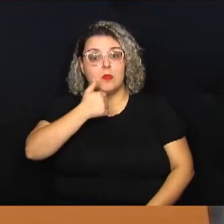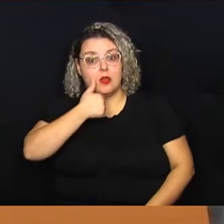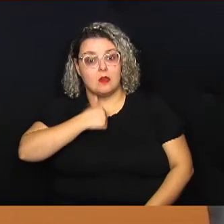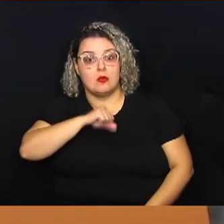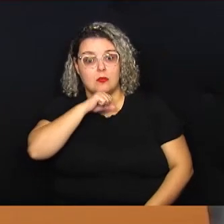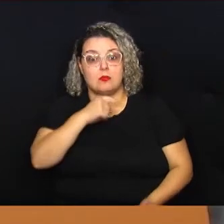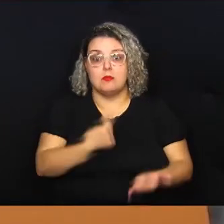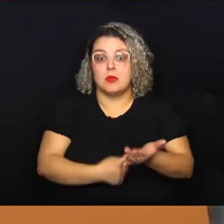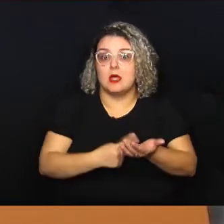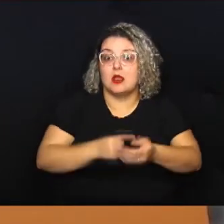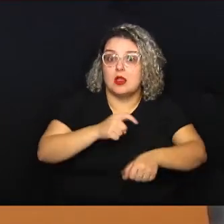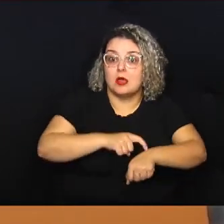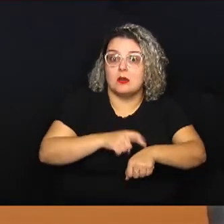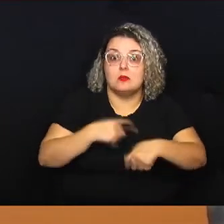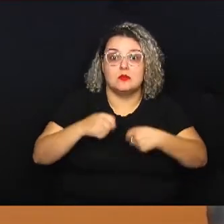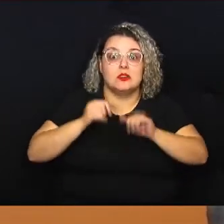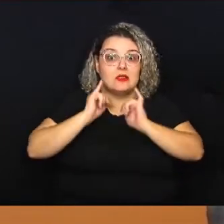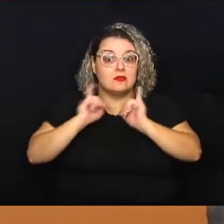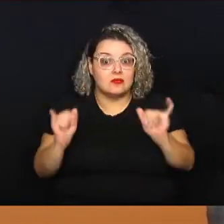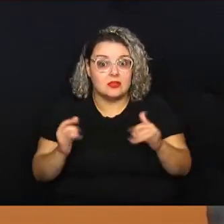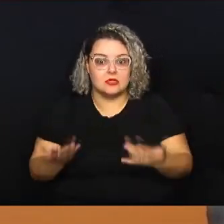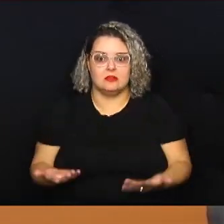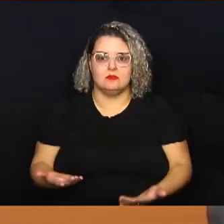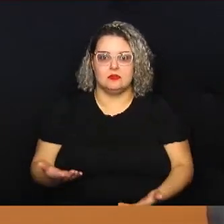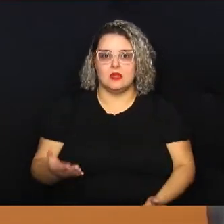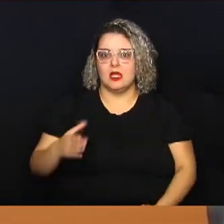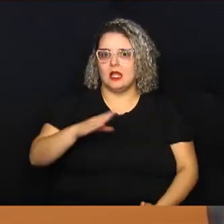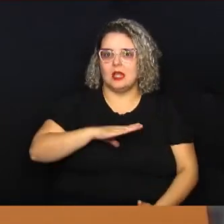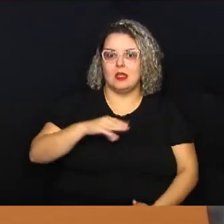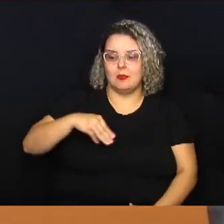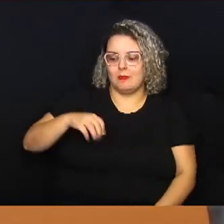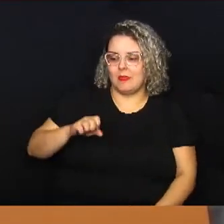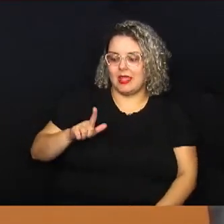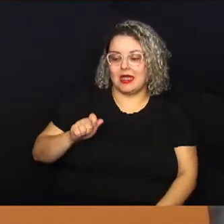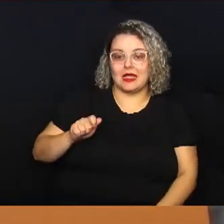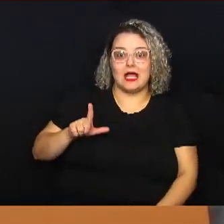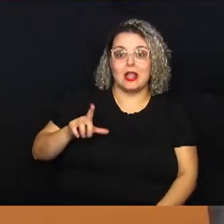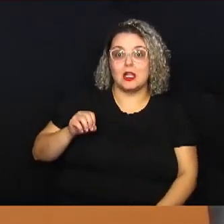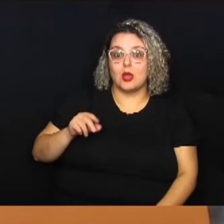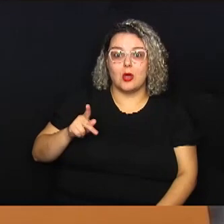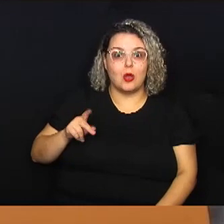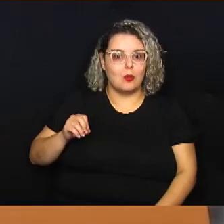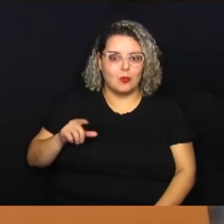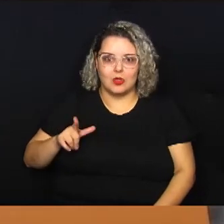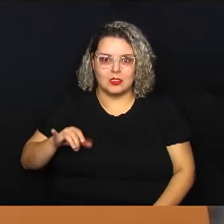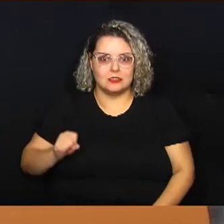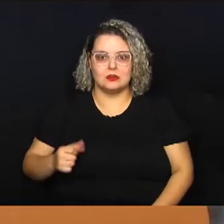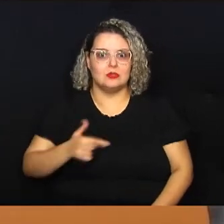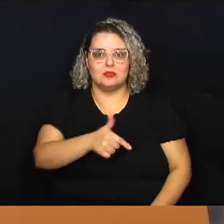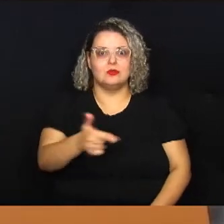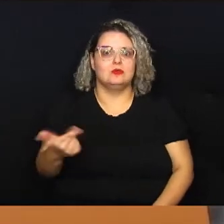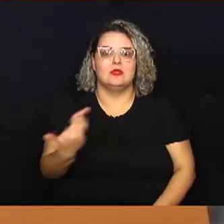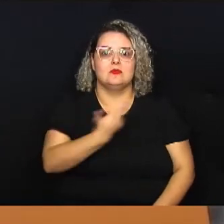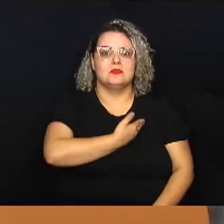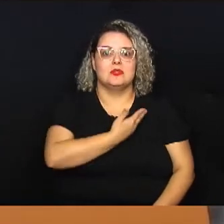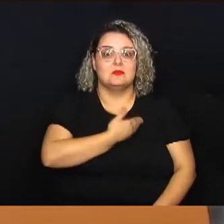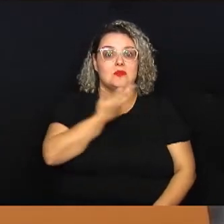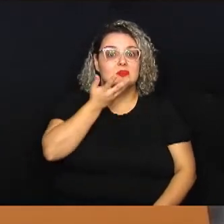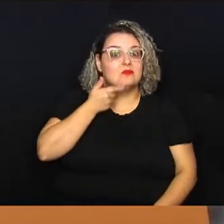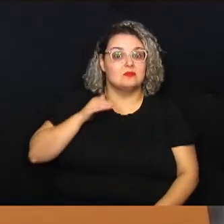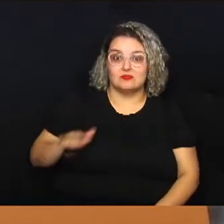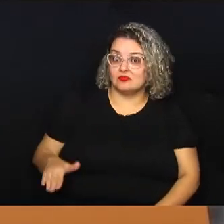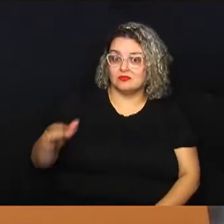marcar horário, tem que avisar. As cidades viraram megalópolis. Nós não temos mais amigos de infância. Isso já não